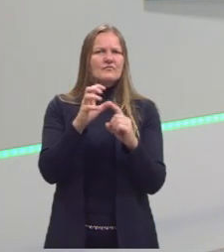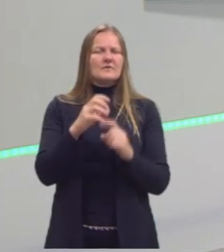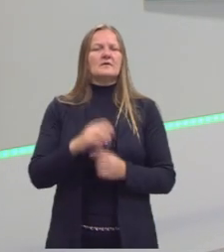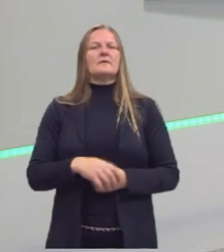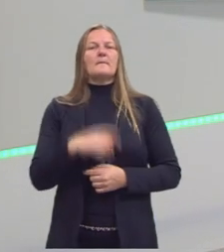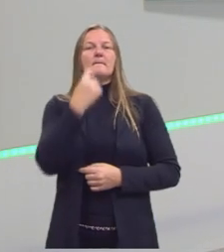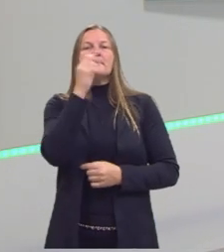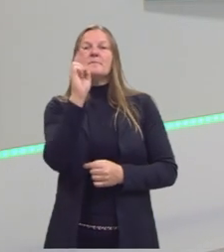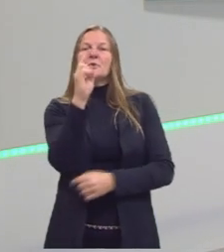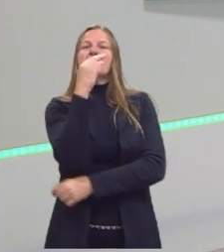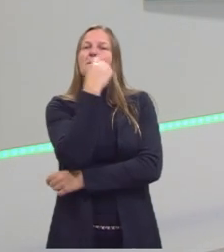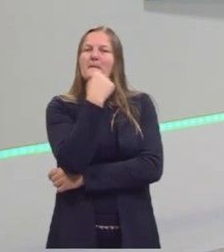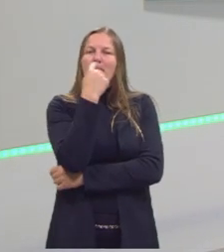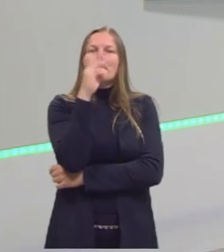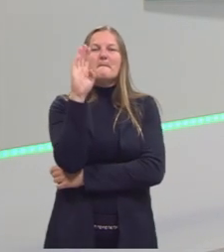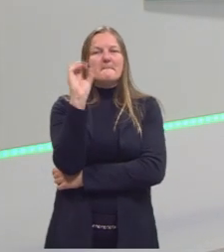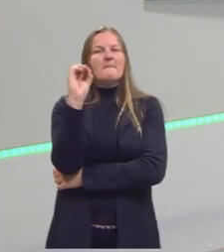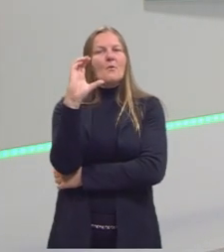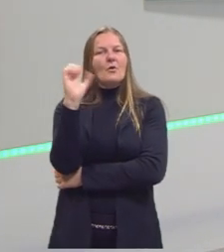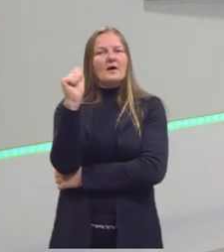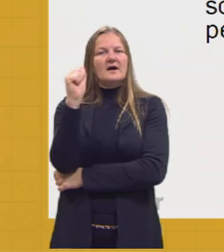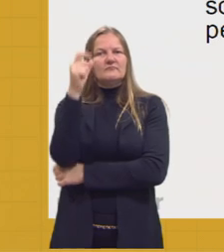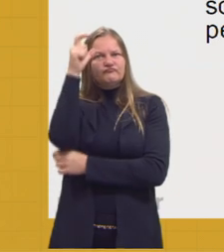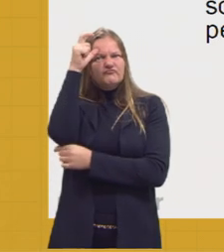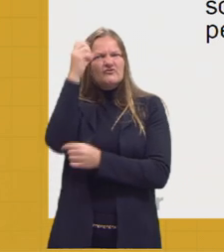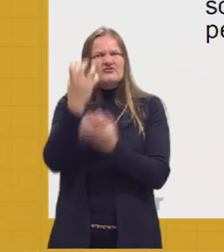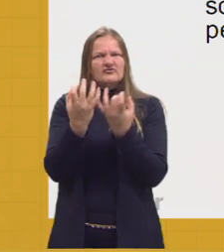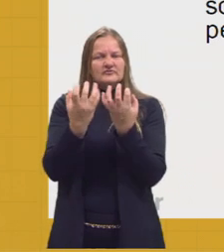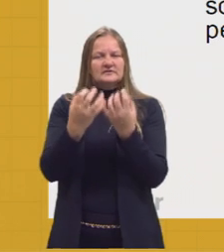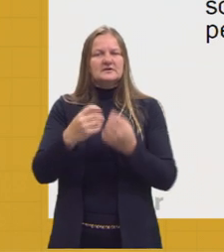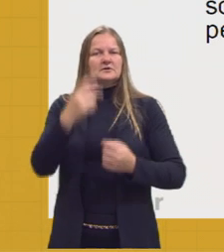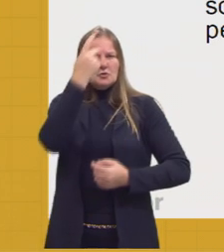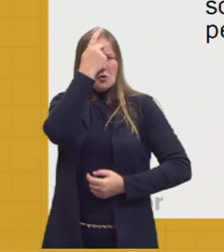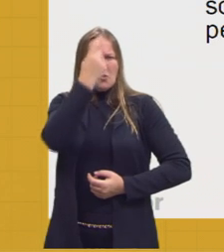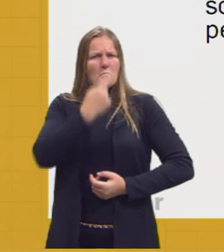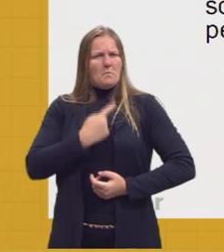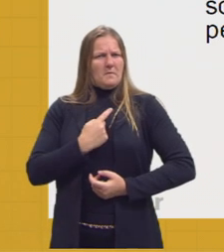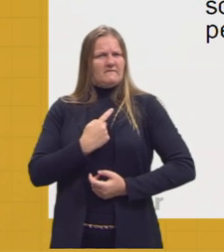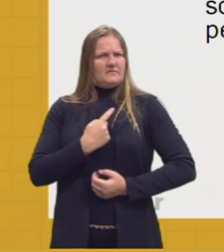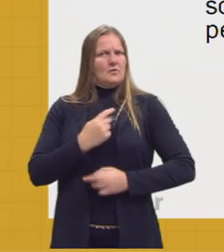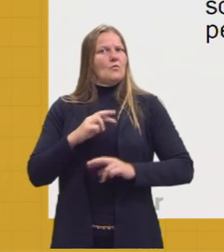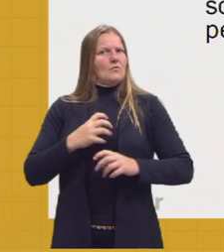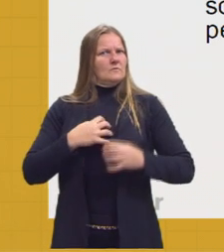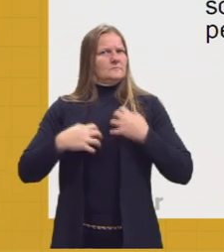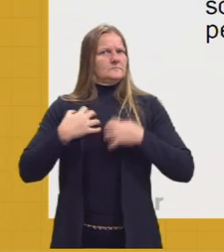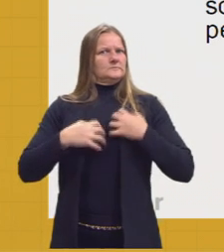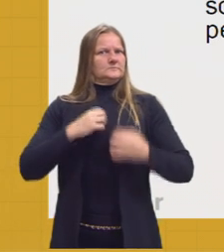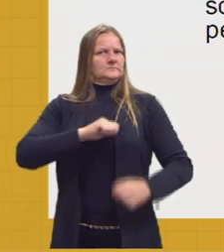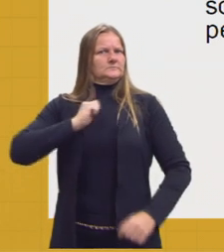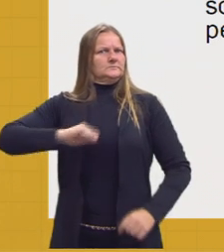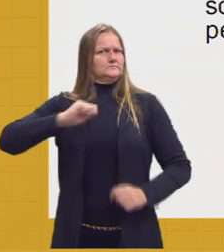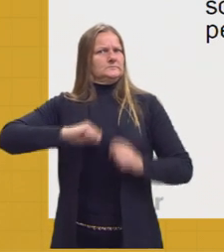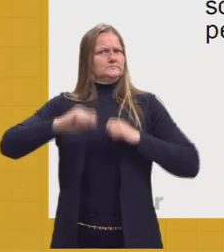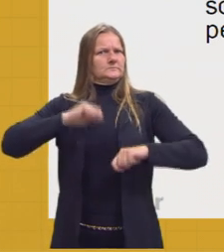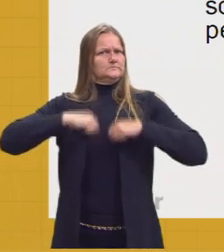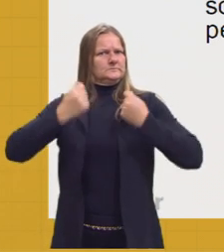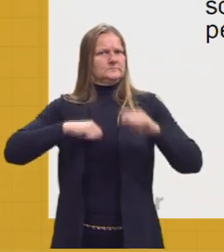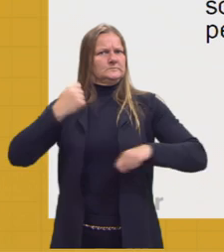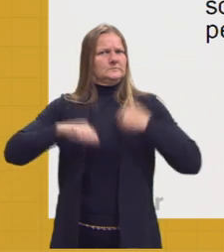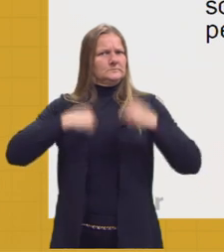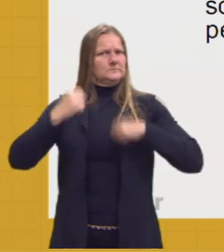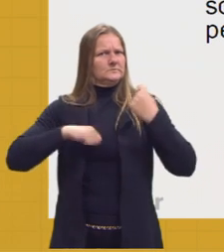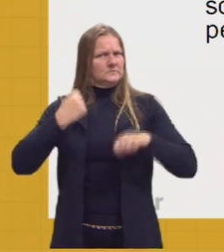do inferno por causa disso. Ele é dono de uma personalidade rebelde, adoro isso nele, eu acho que ele estava certo, porque